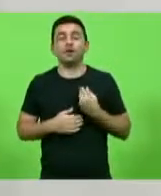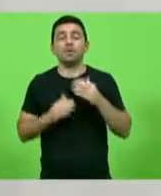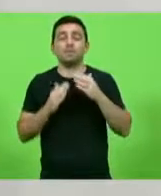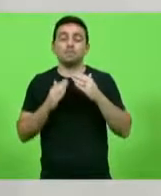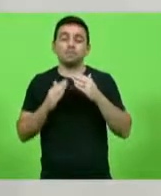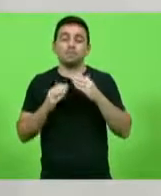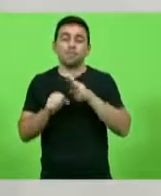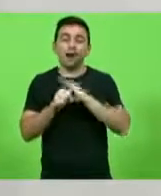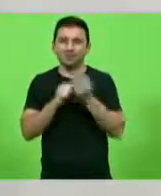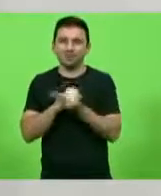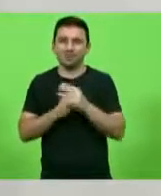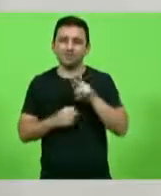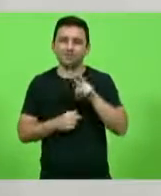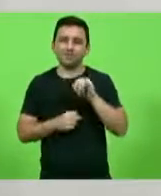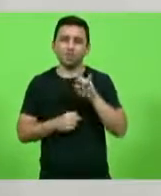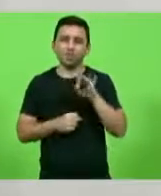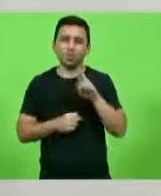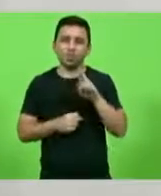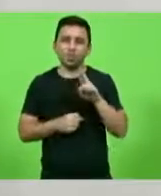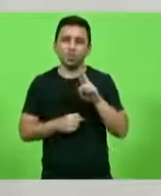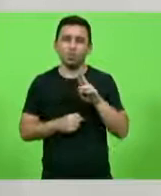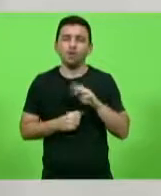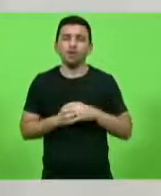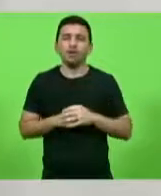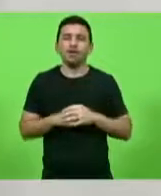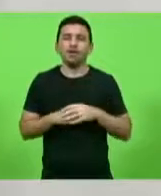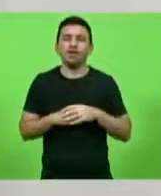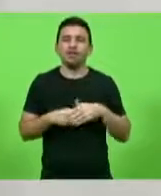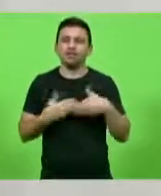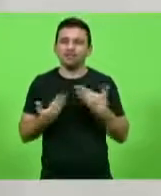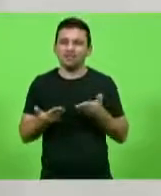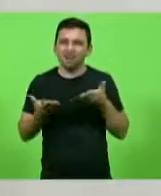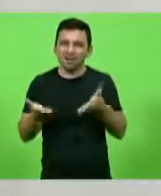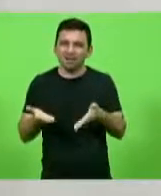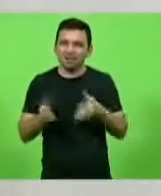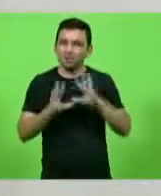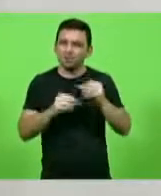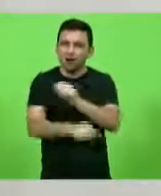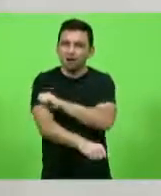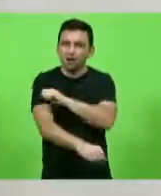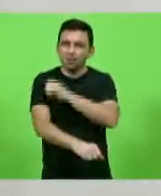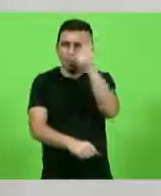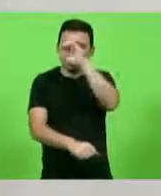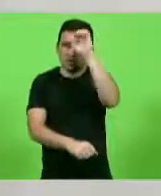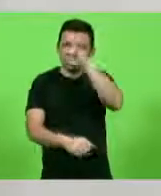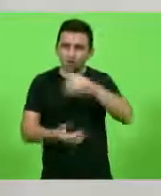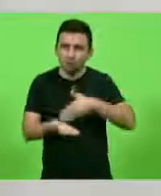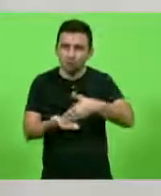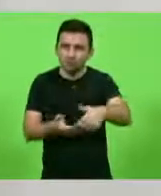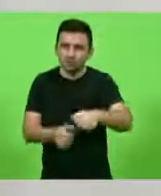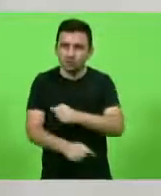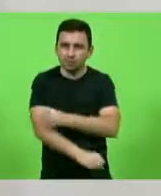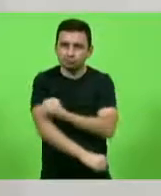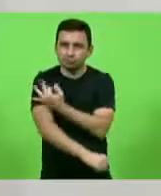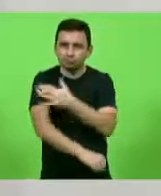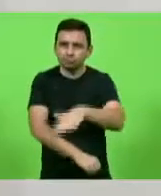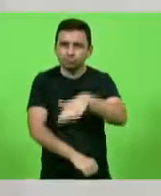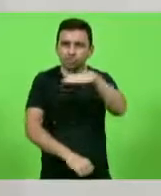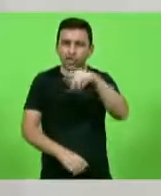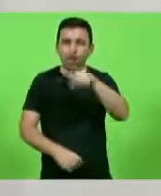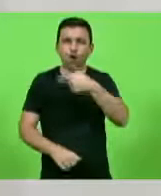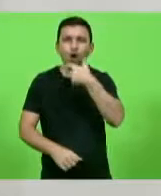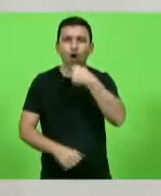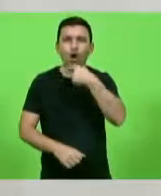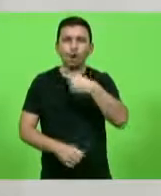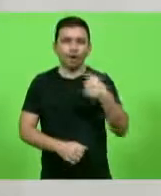Blumenau, os estudantes da cidade aprendem, desde a escola primária, que Fritz Müller era um sujeito alto, magro,